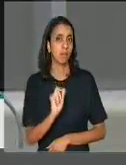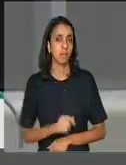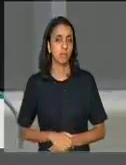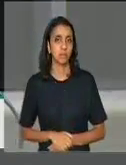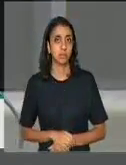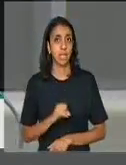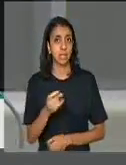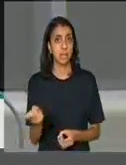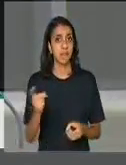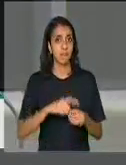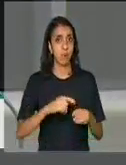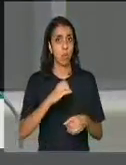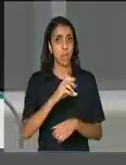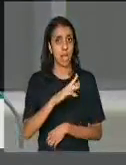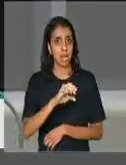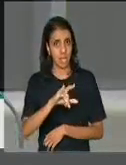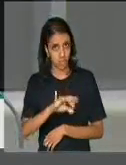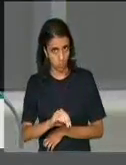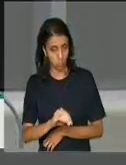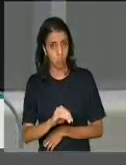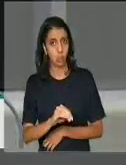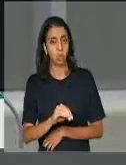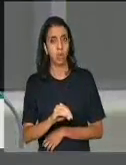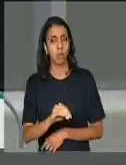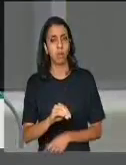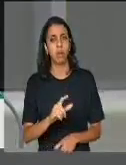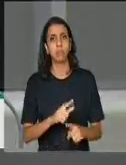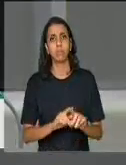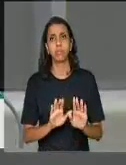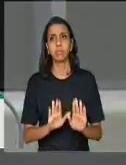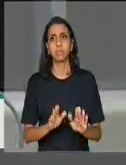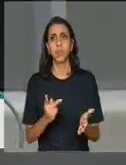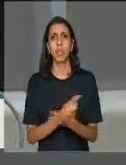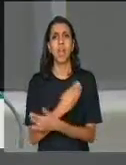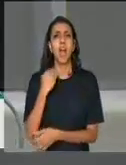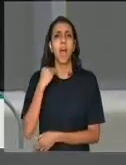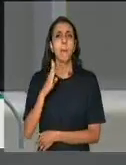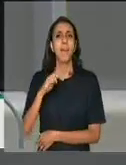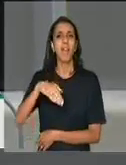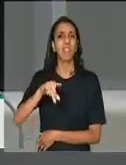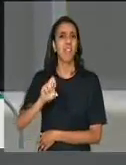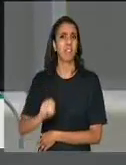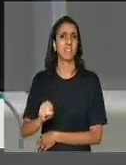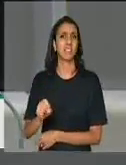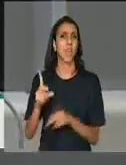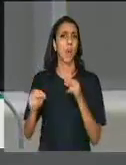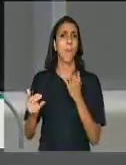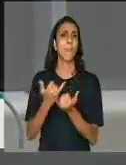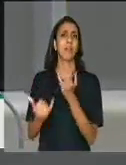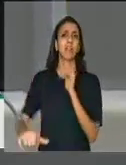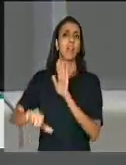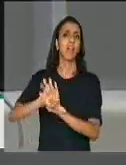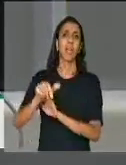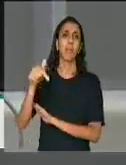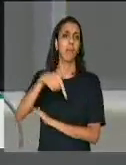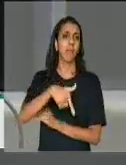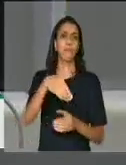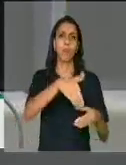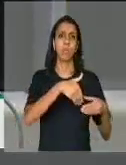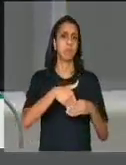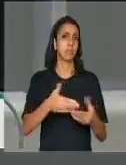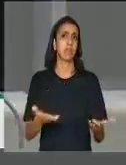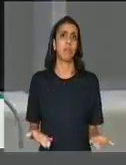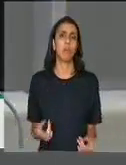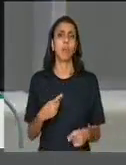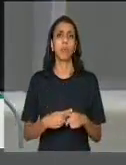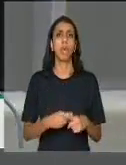do crédito foi um crime o que foi feito com o BNDES na votação aqui, que acabou com